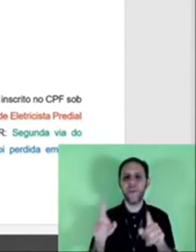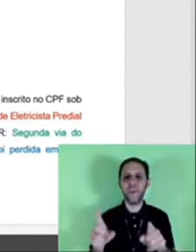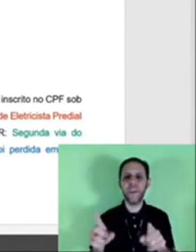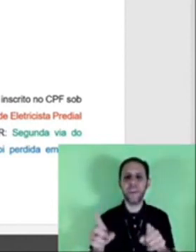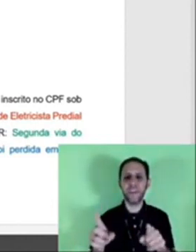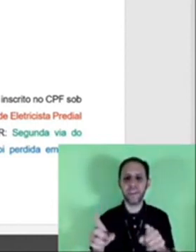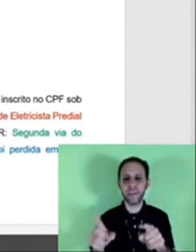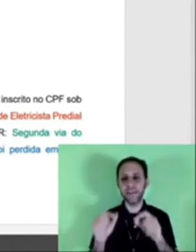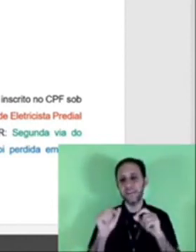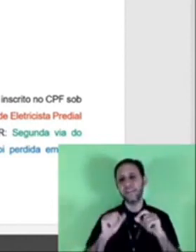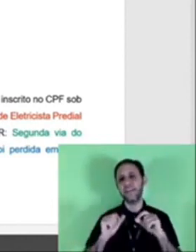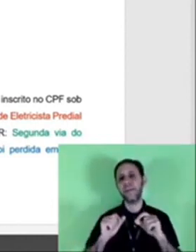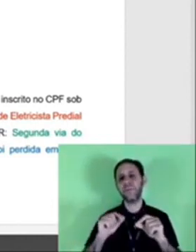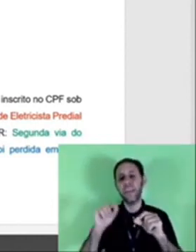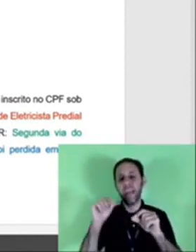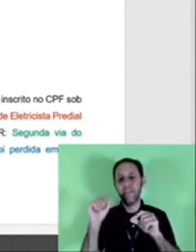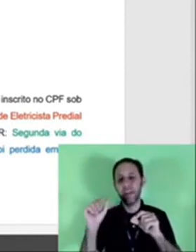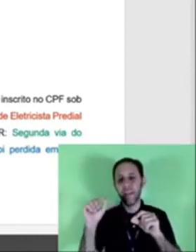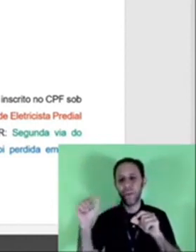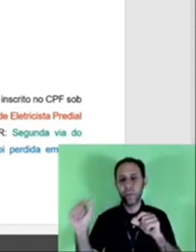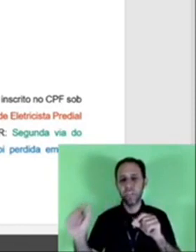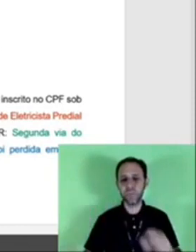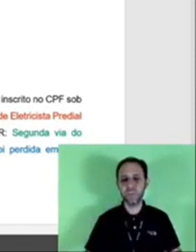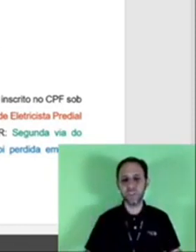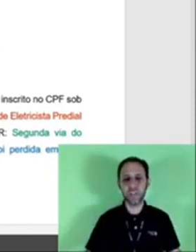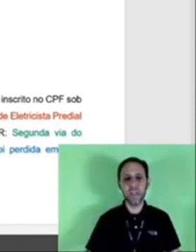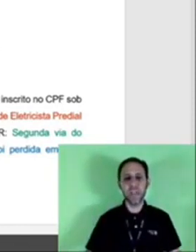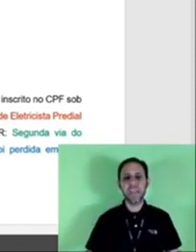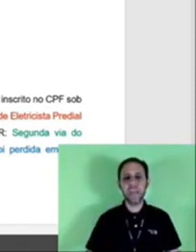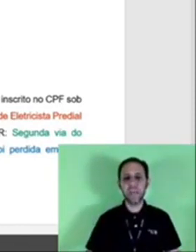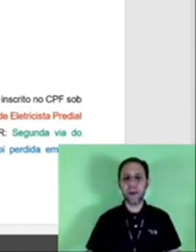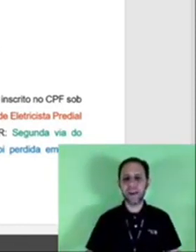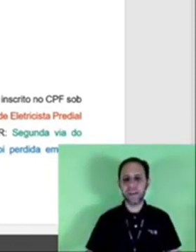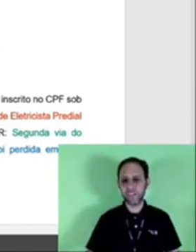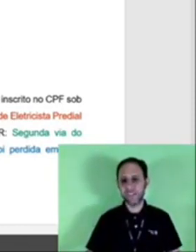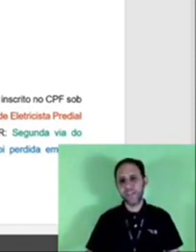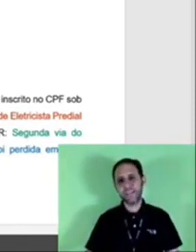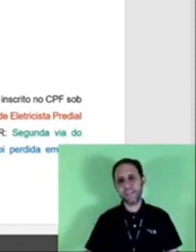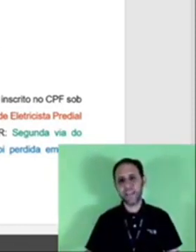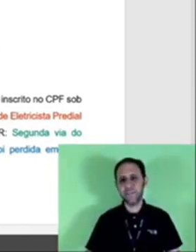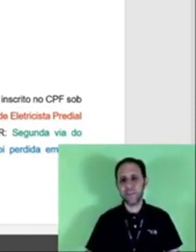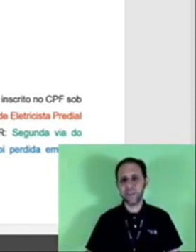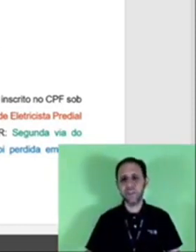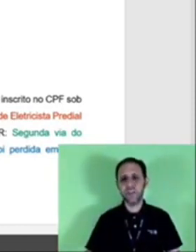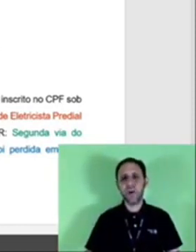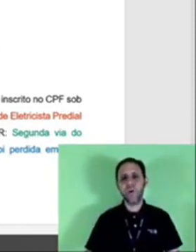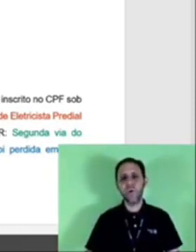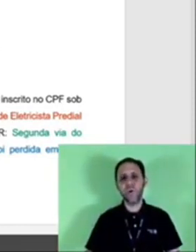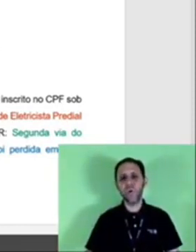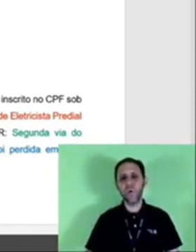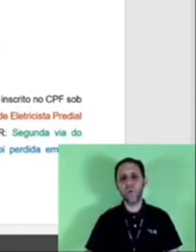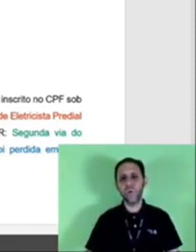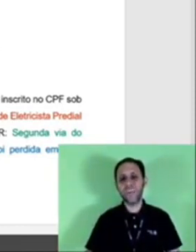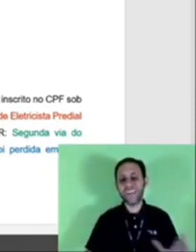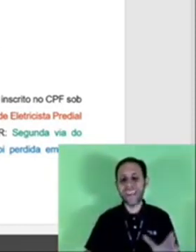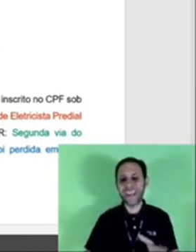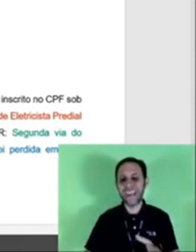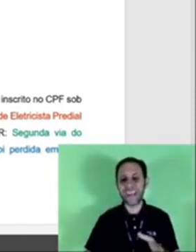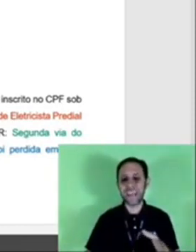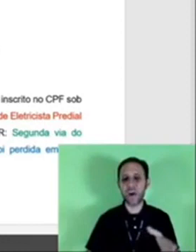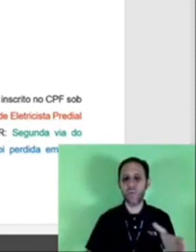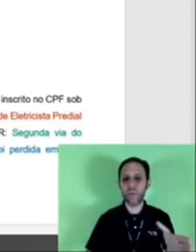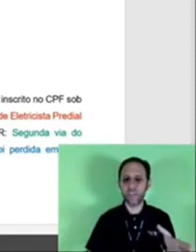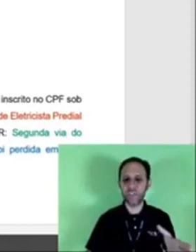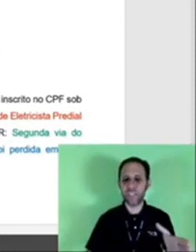o vem requerer o que ela vai realmente pedir e a parte que está em verde o que